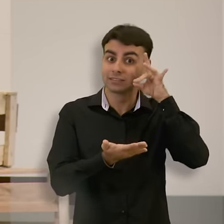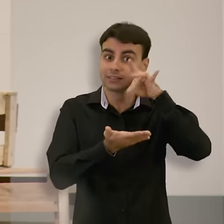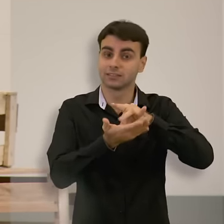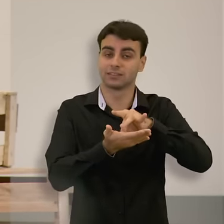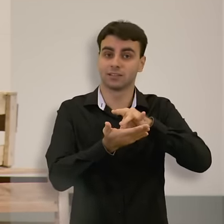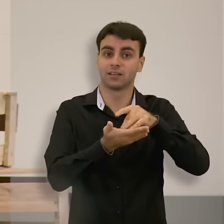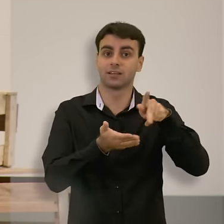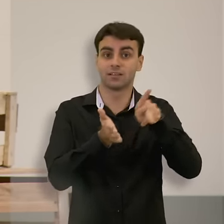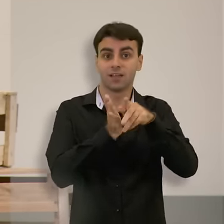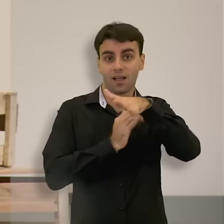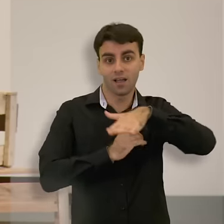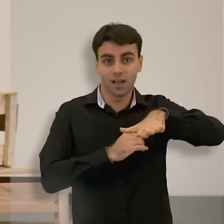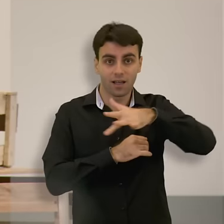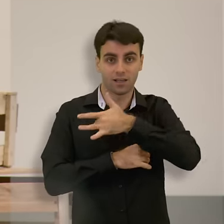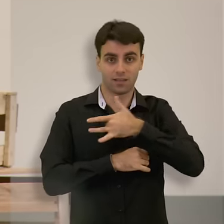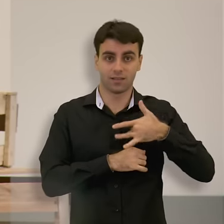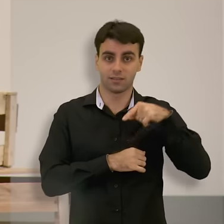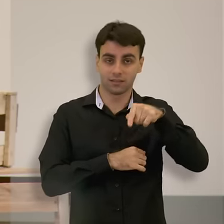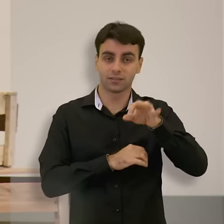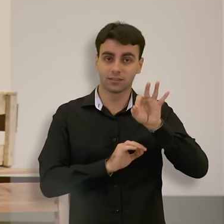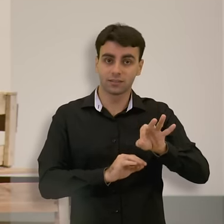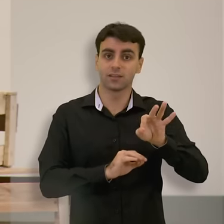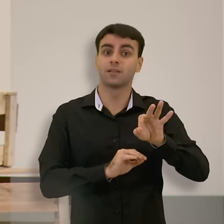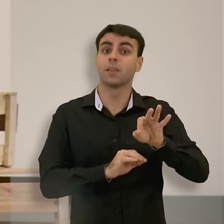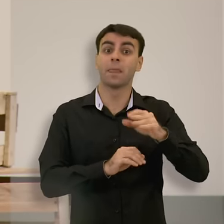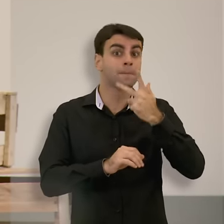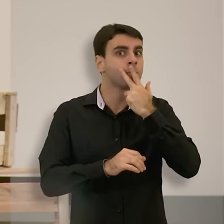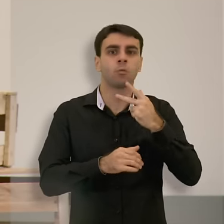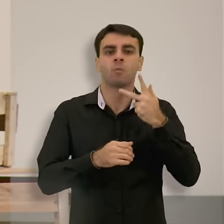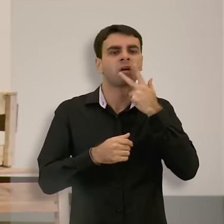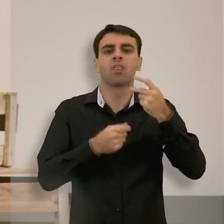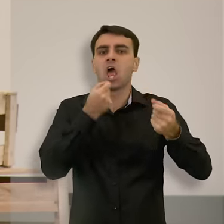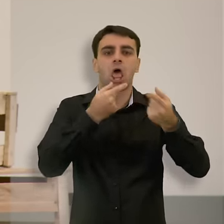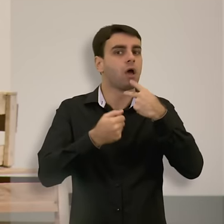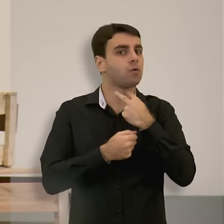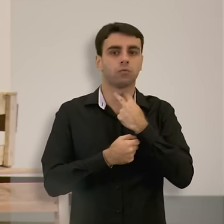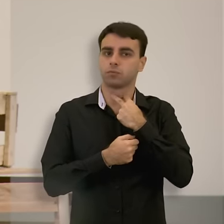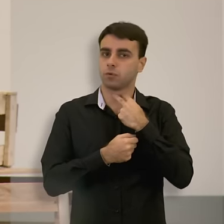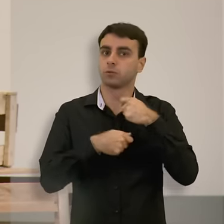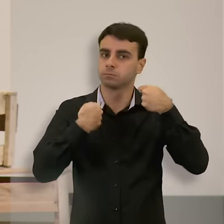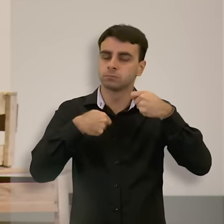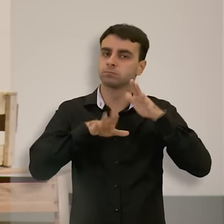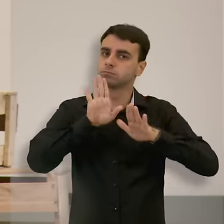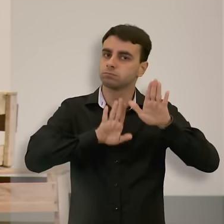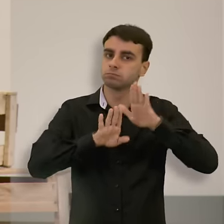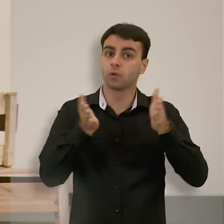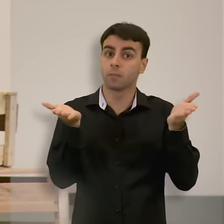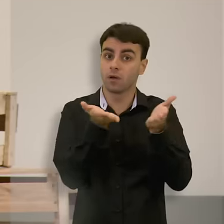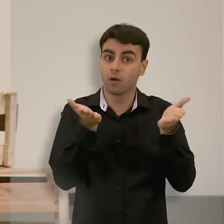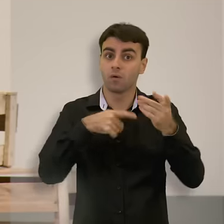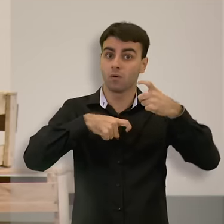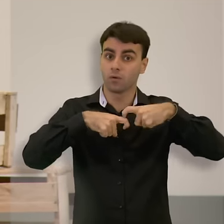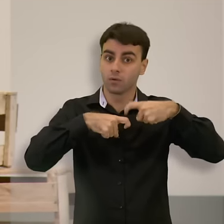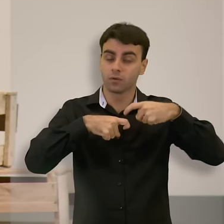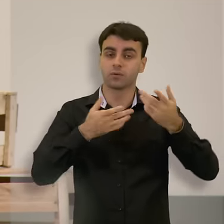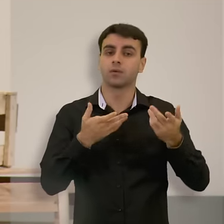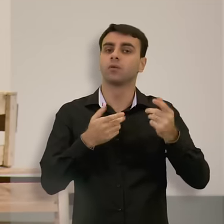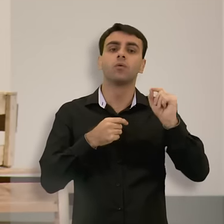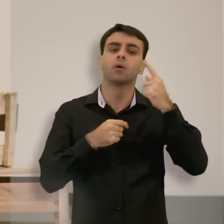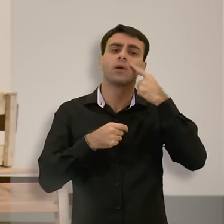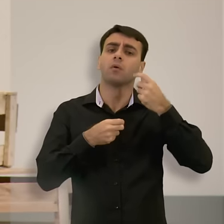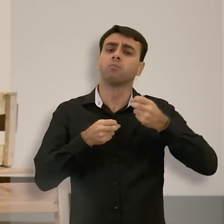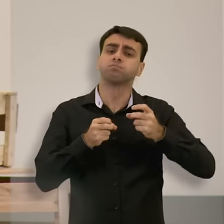clínico, as indicações desse medicamento são altamente restritas e hoje os médicos, diante de queixa de insônia,